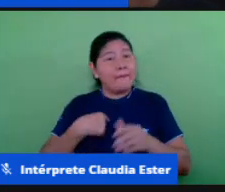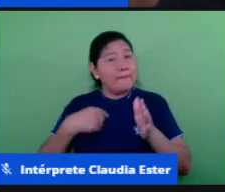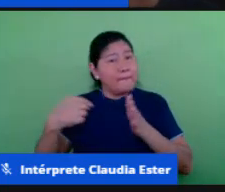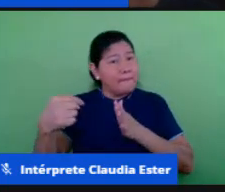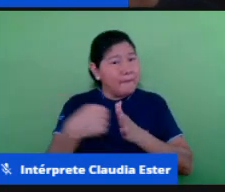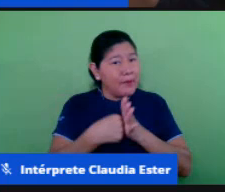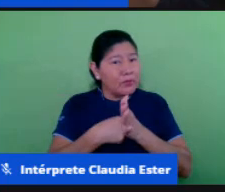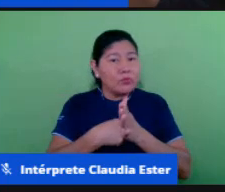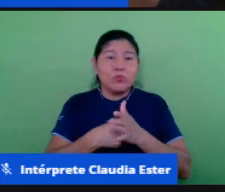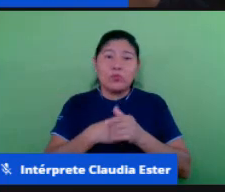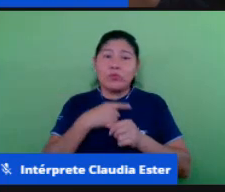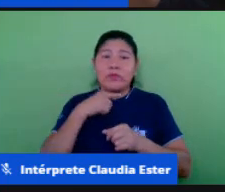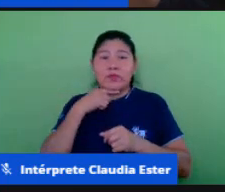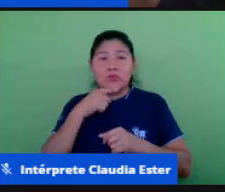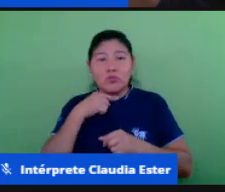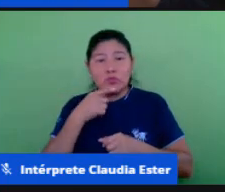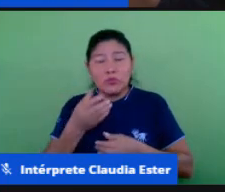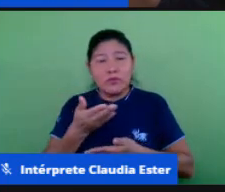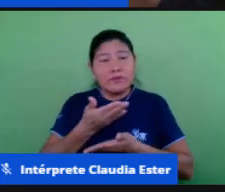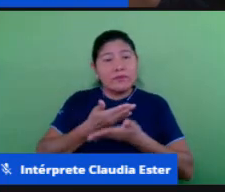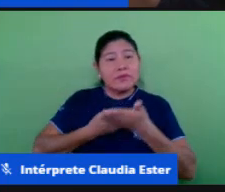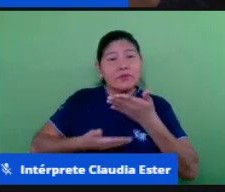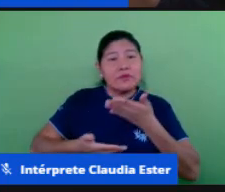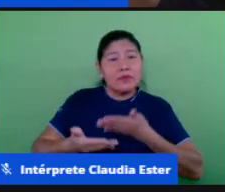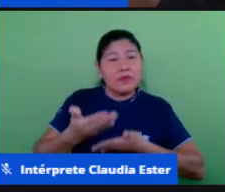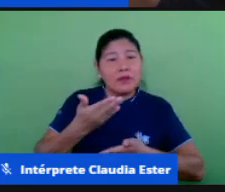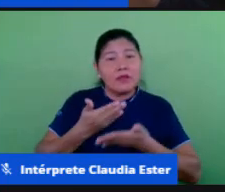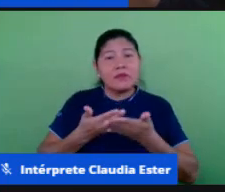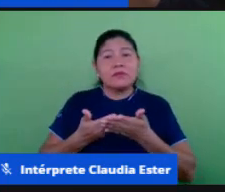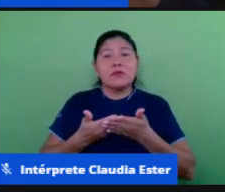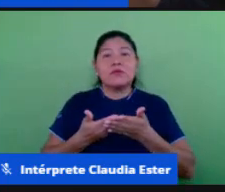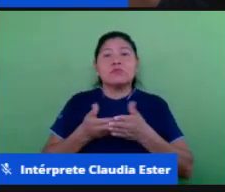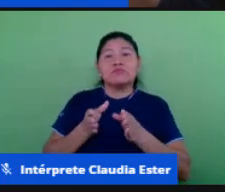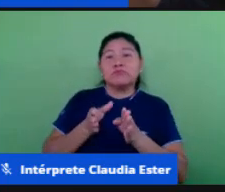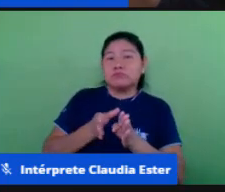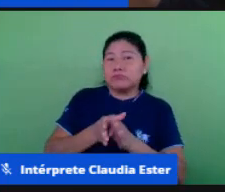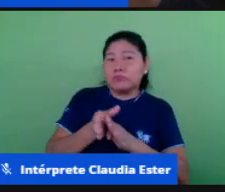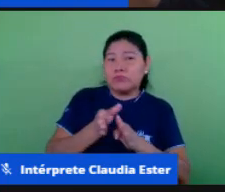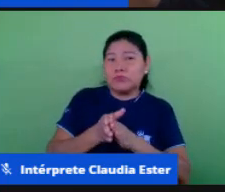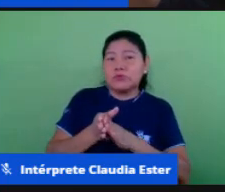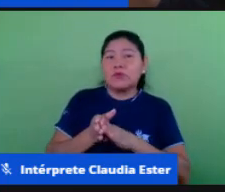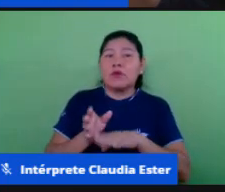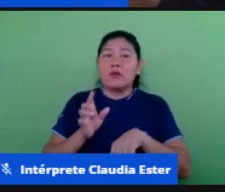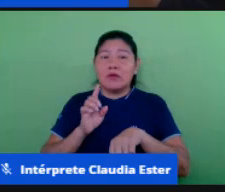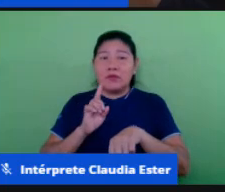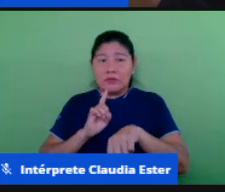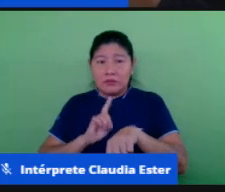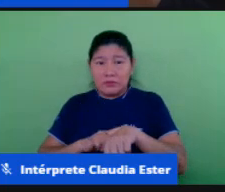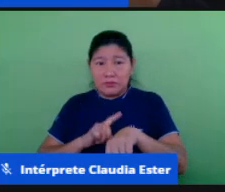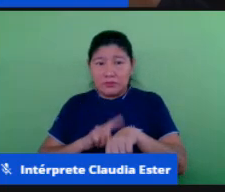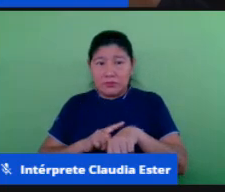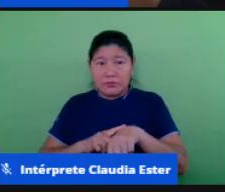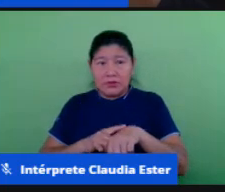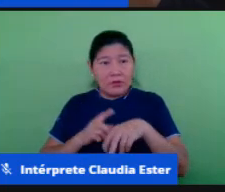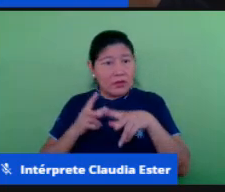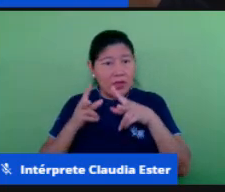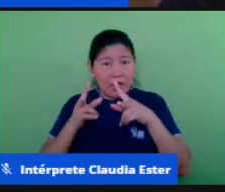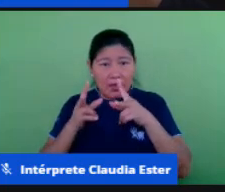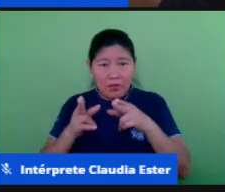Antônio disse para mediação nesse período em que eu como se eu tivesse